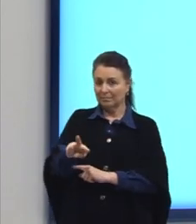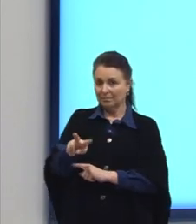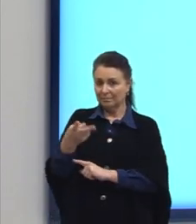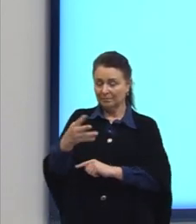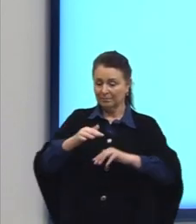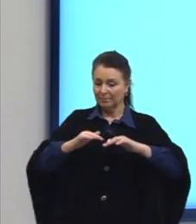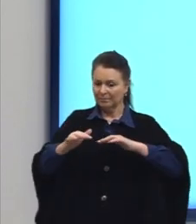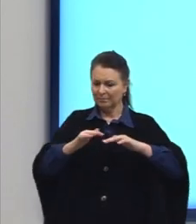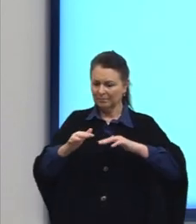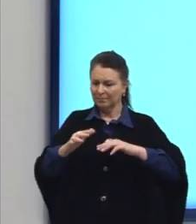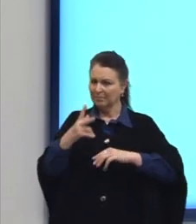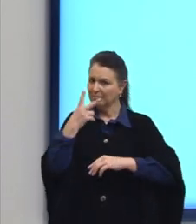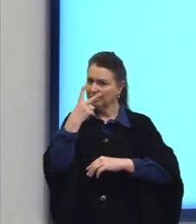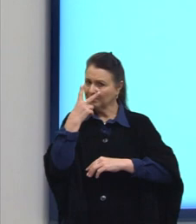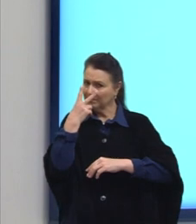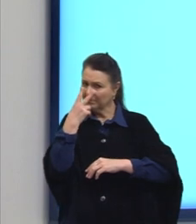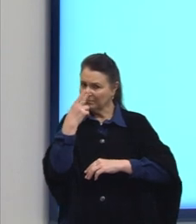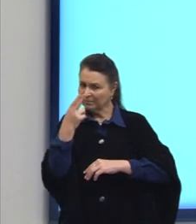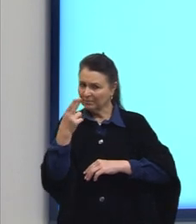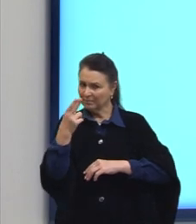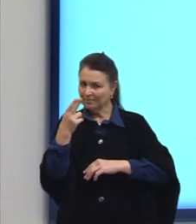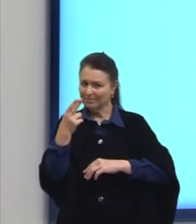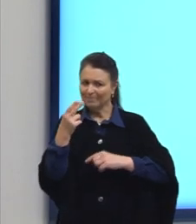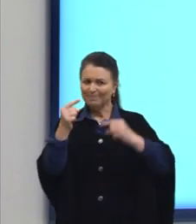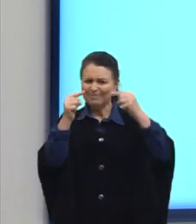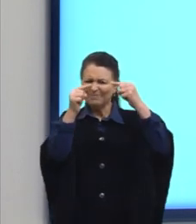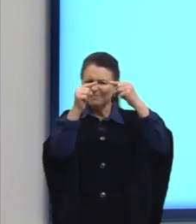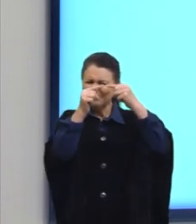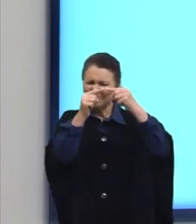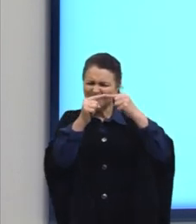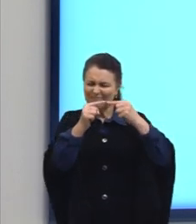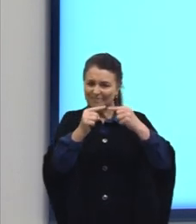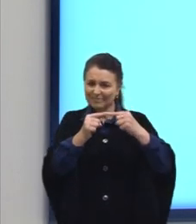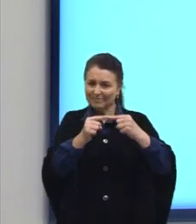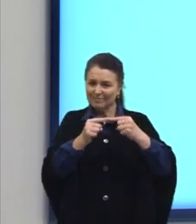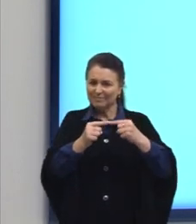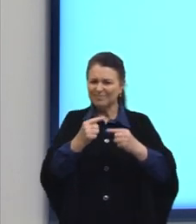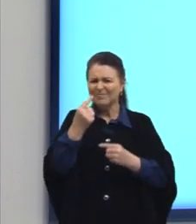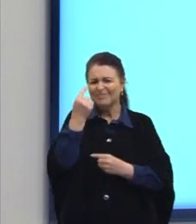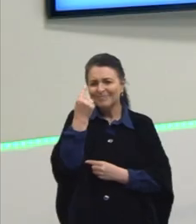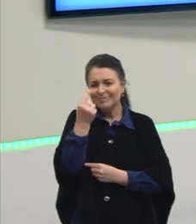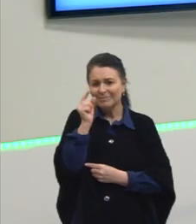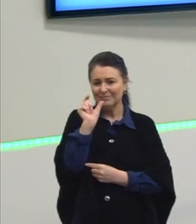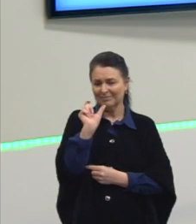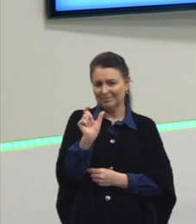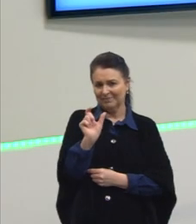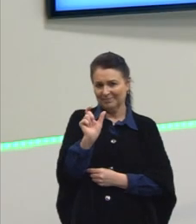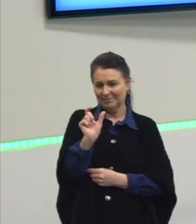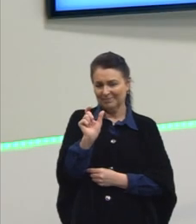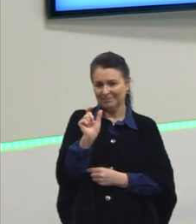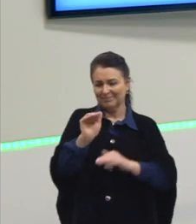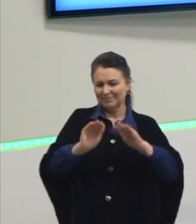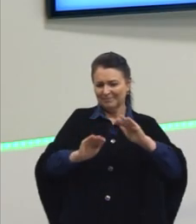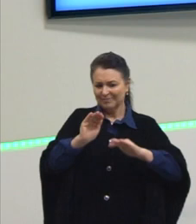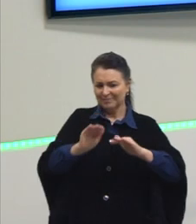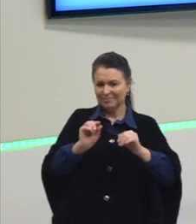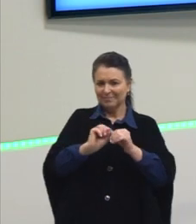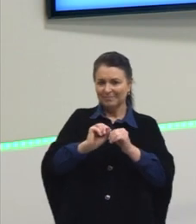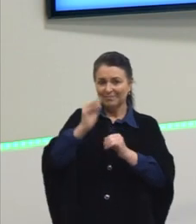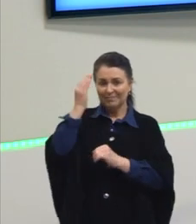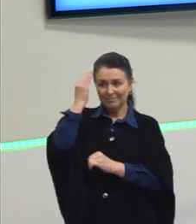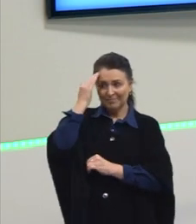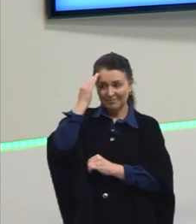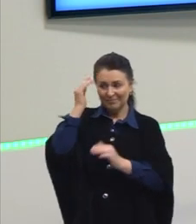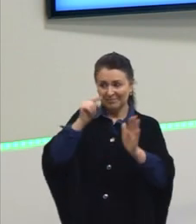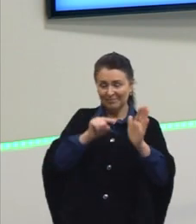ações aparentemente inconciliáveis. As vezes uma palavrinha vai fazer a gente entender a questão.